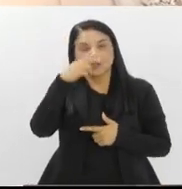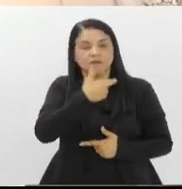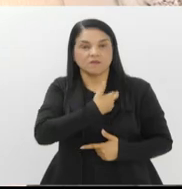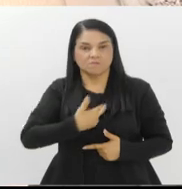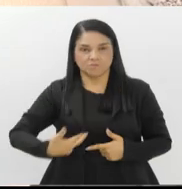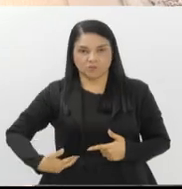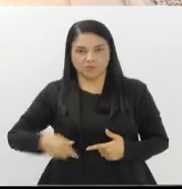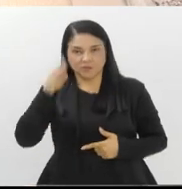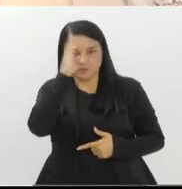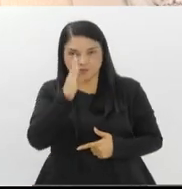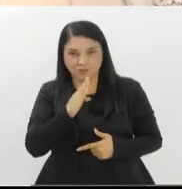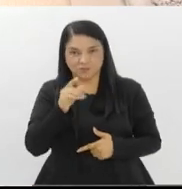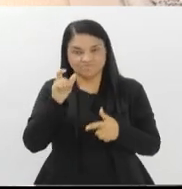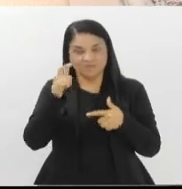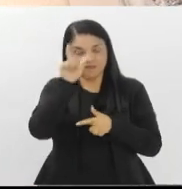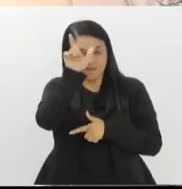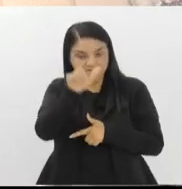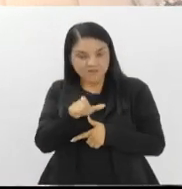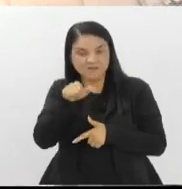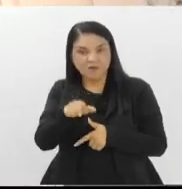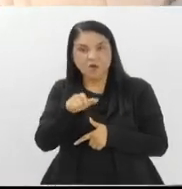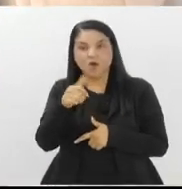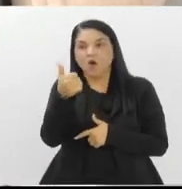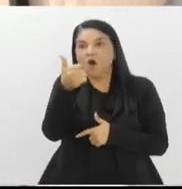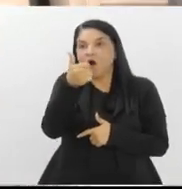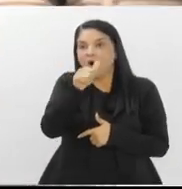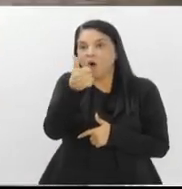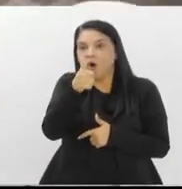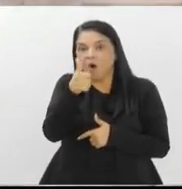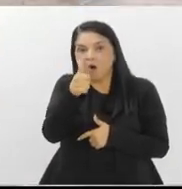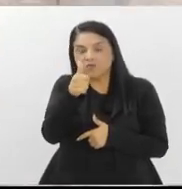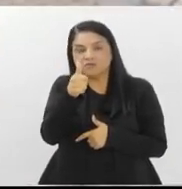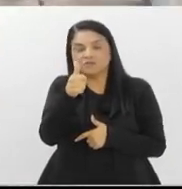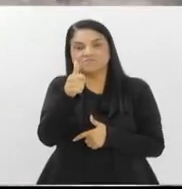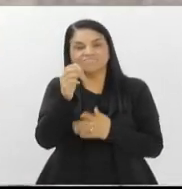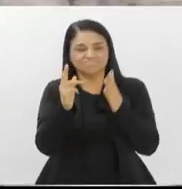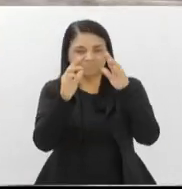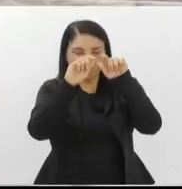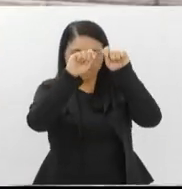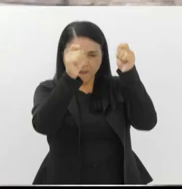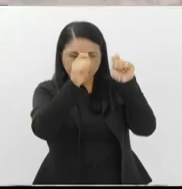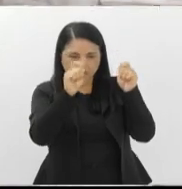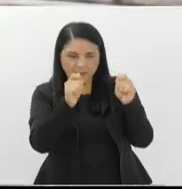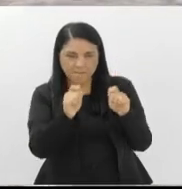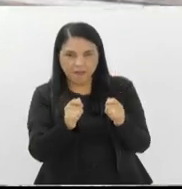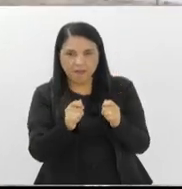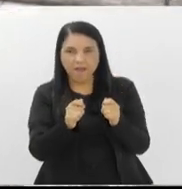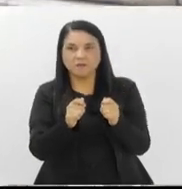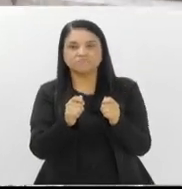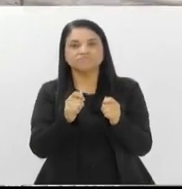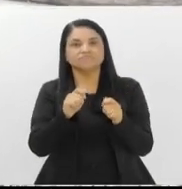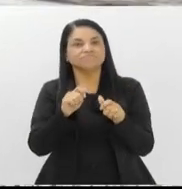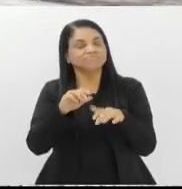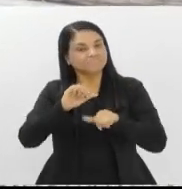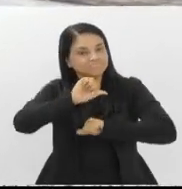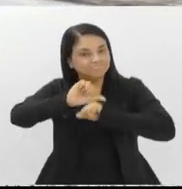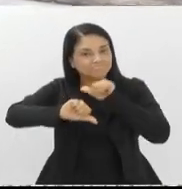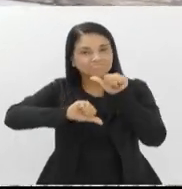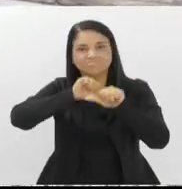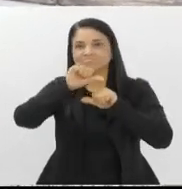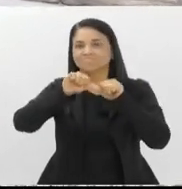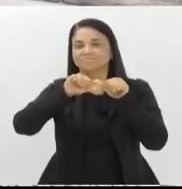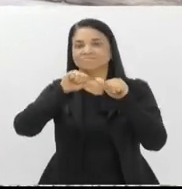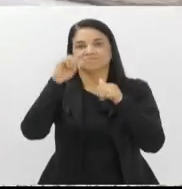11 escultores. É a primeira grande geração de escultores que vai promover a modernização das artes no Brasil.